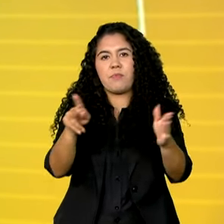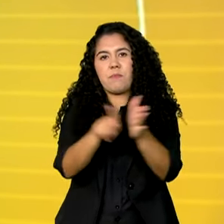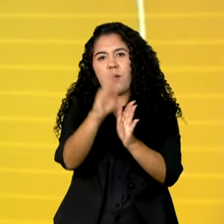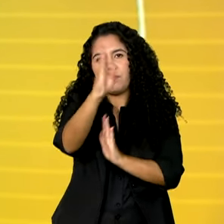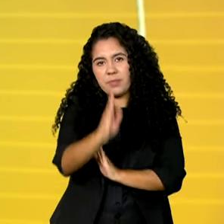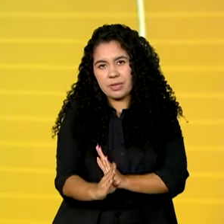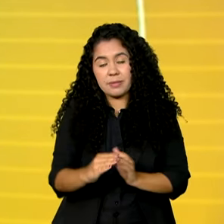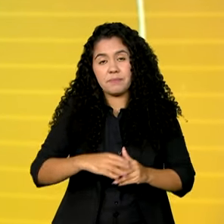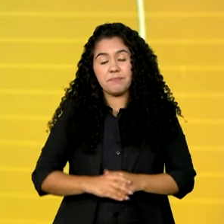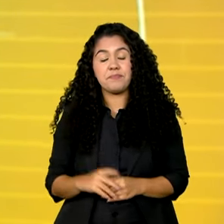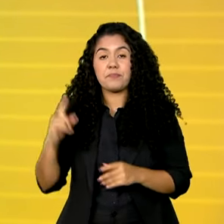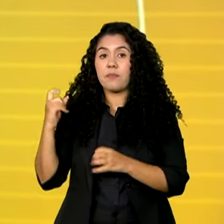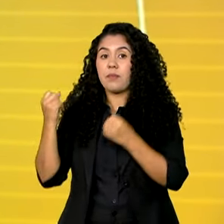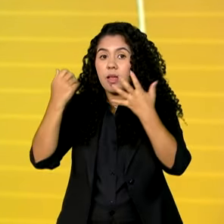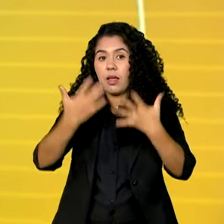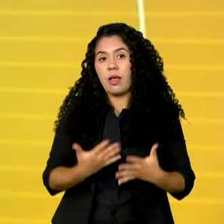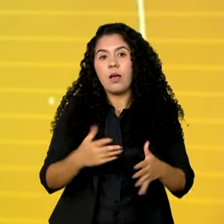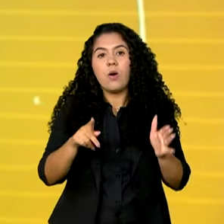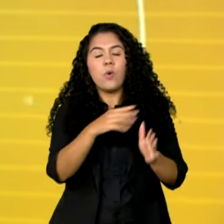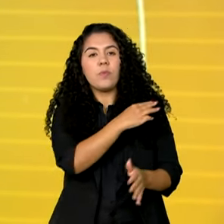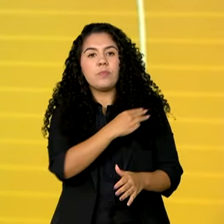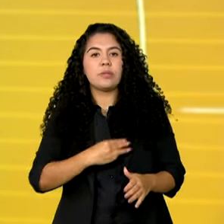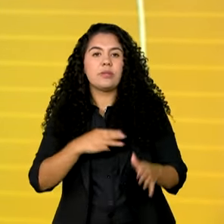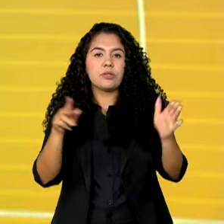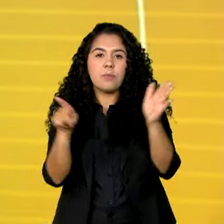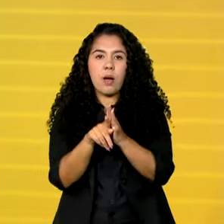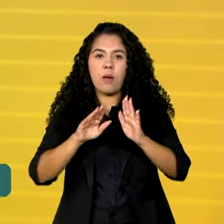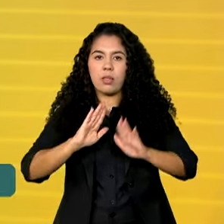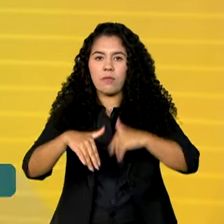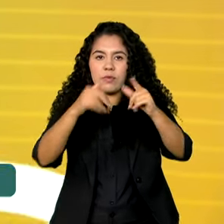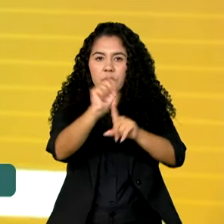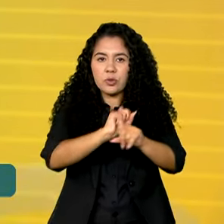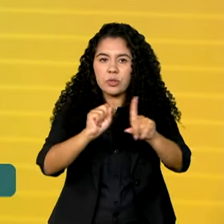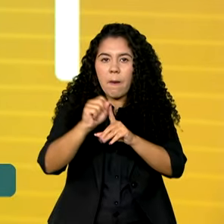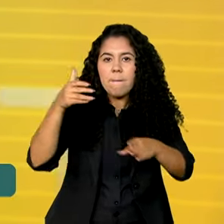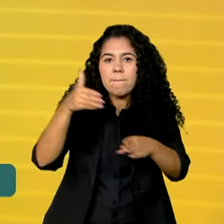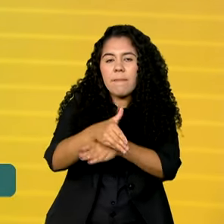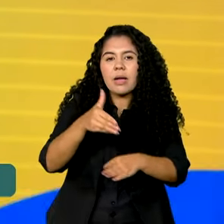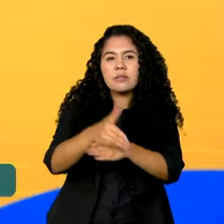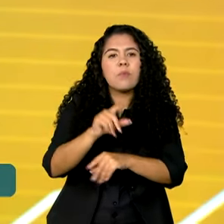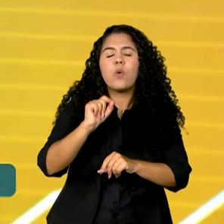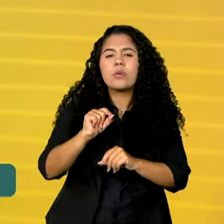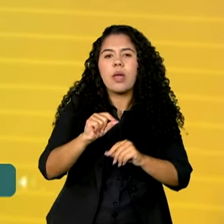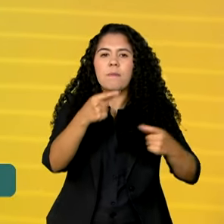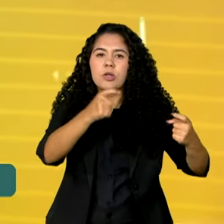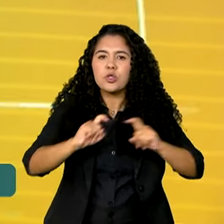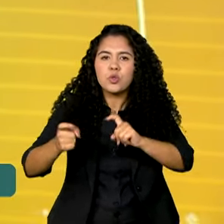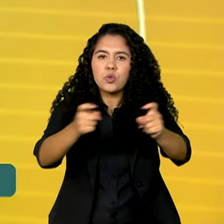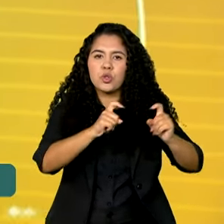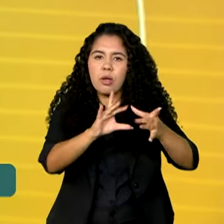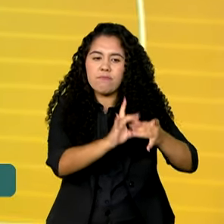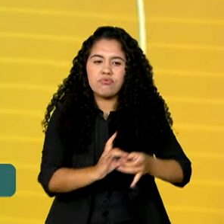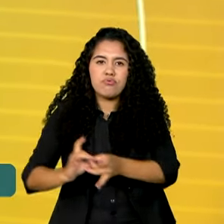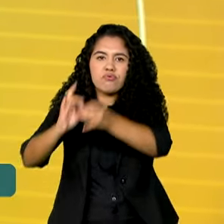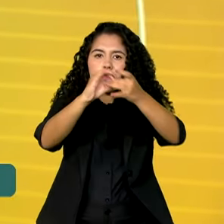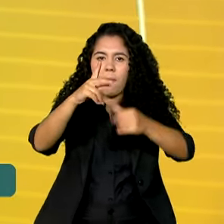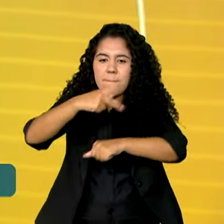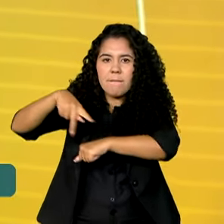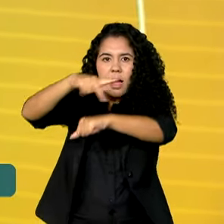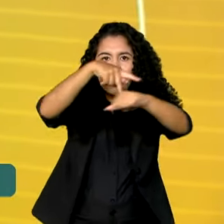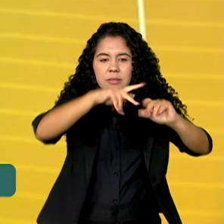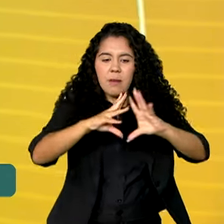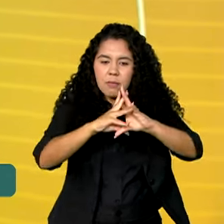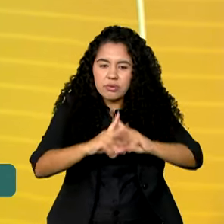Iorque, o ministro do Desenvolvimento Social participou de um encontro para discutir a aliança global contra a fome e a